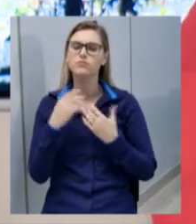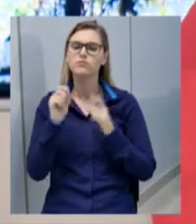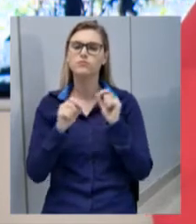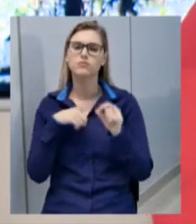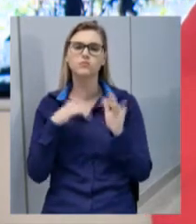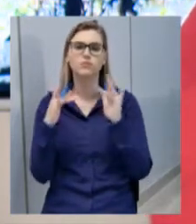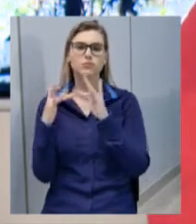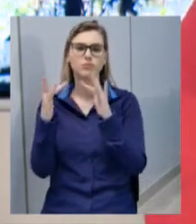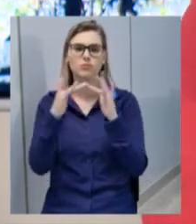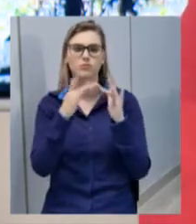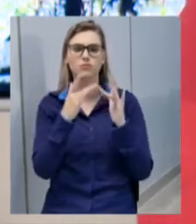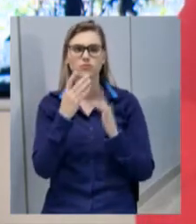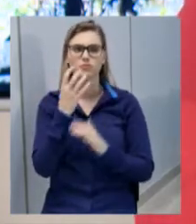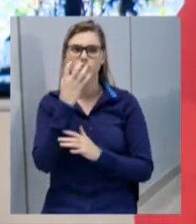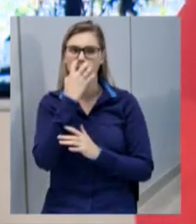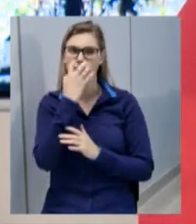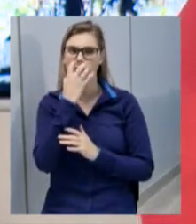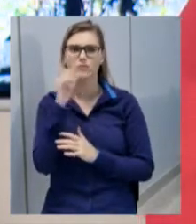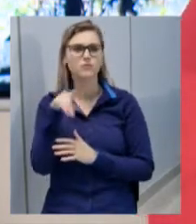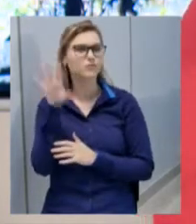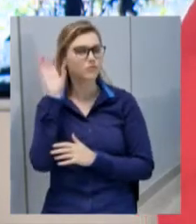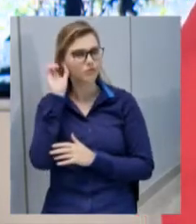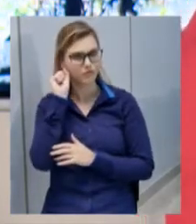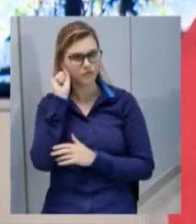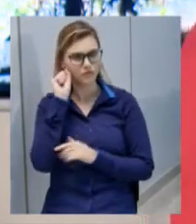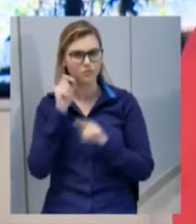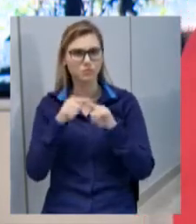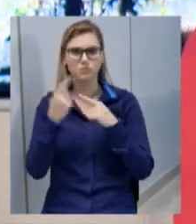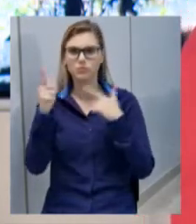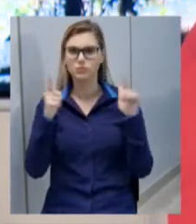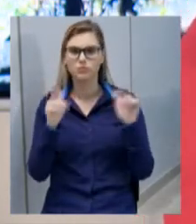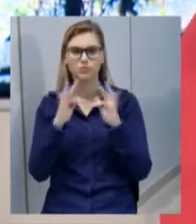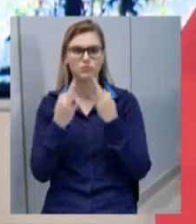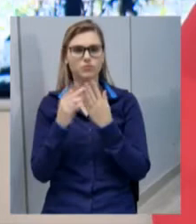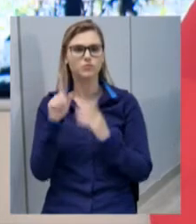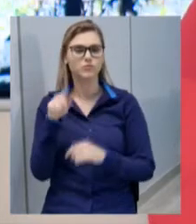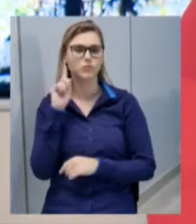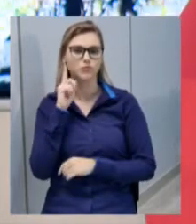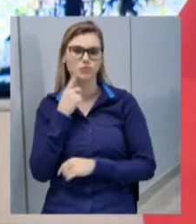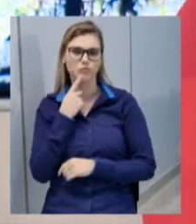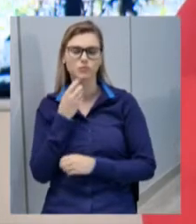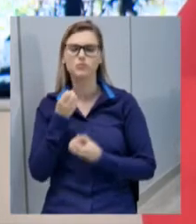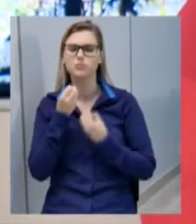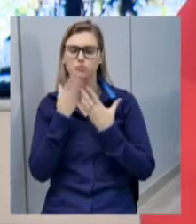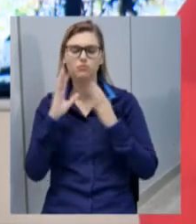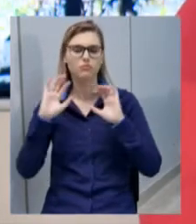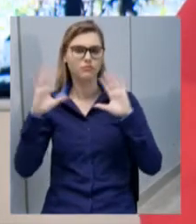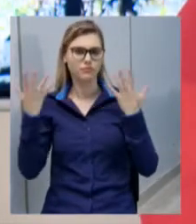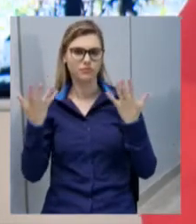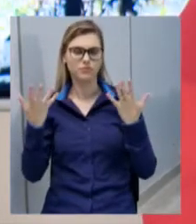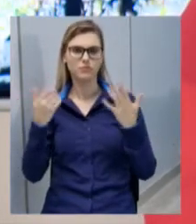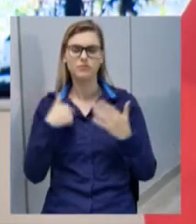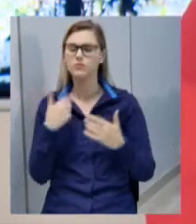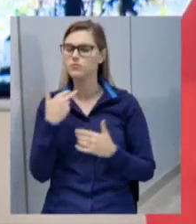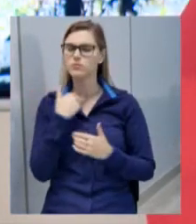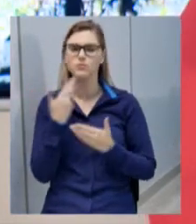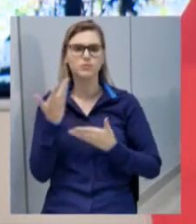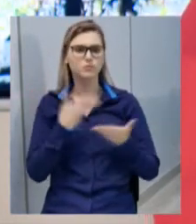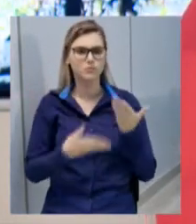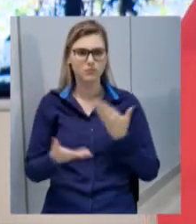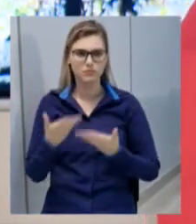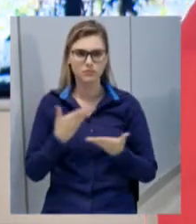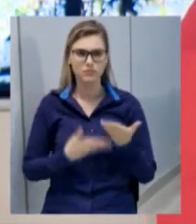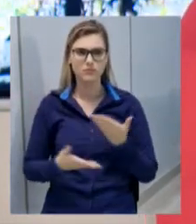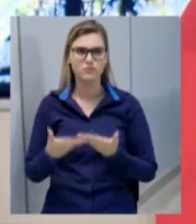contato com um cachorro que é ouvinte, mas os demais são surdos. Muito bom evento. Então, não pude fazer parte, não pude